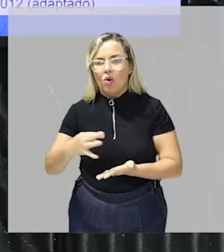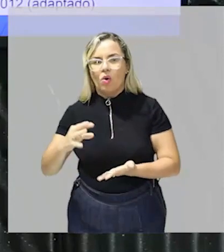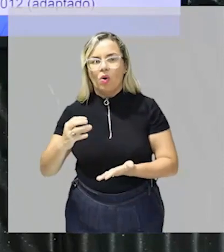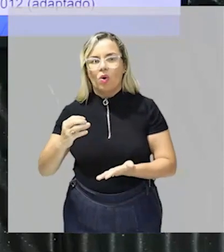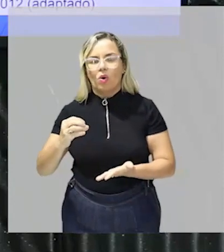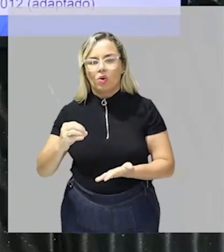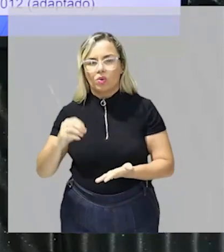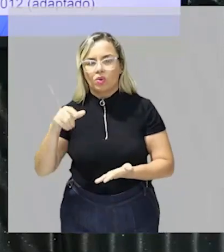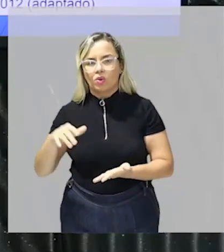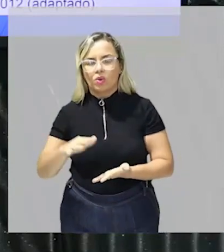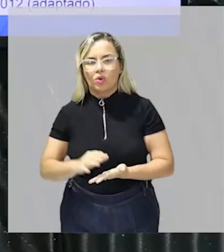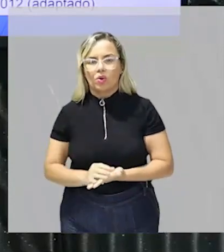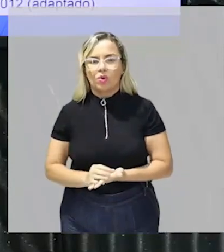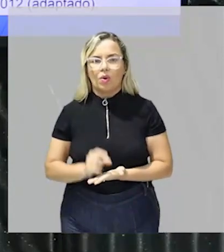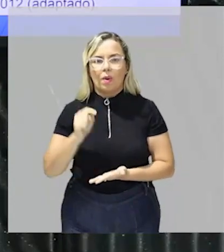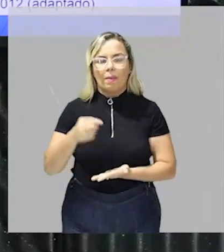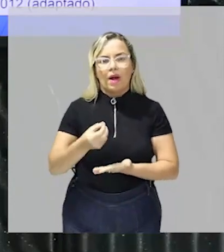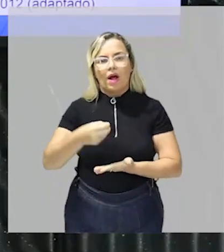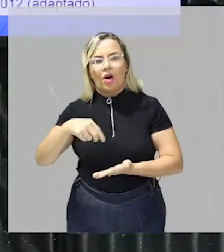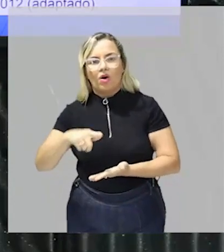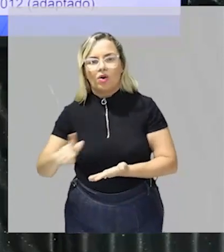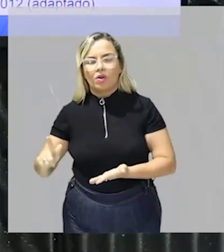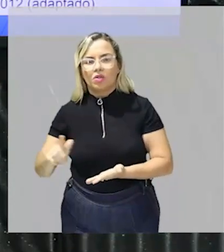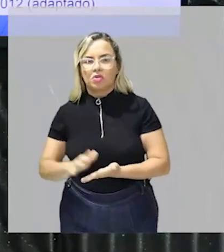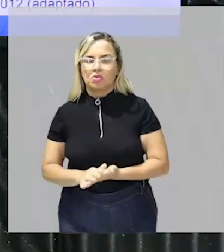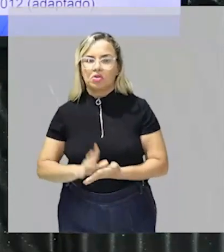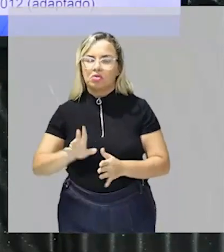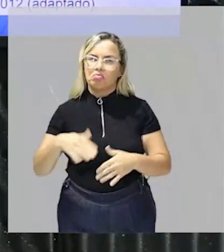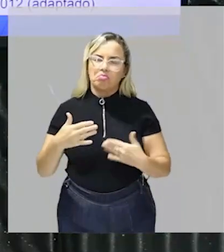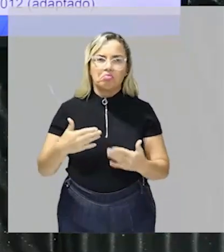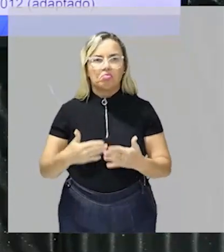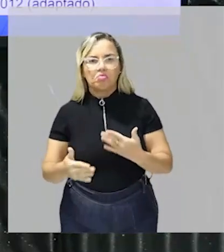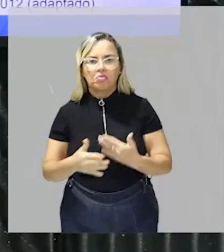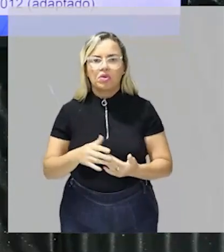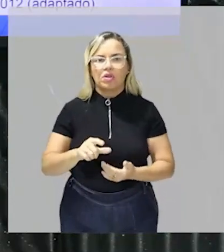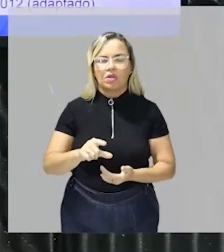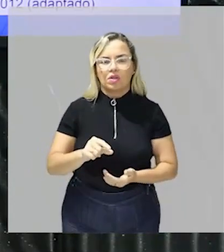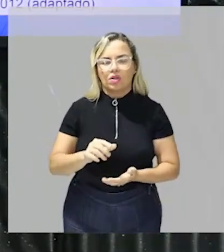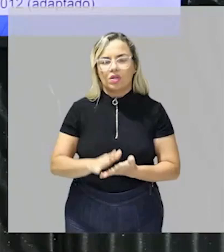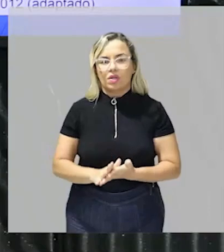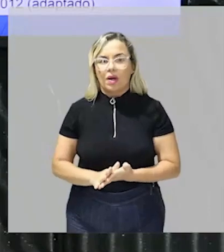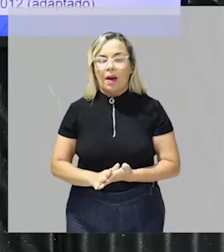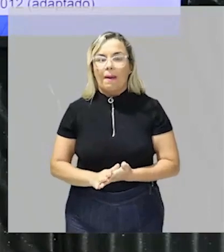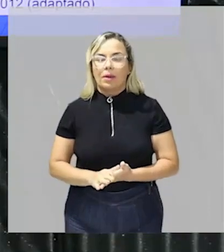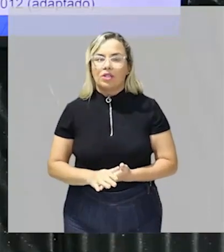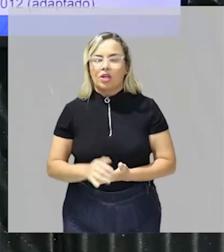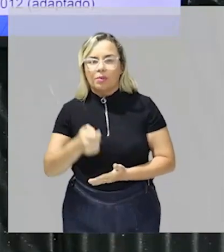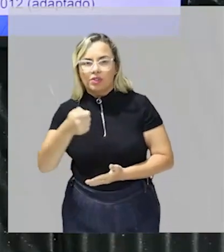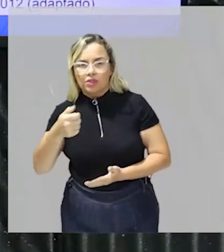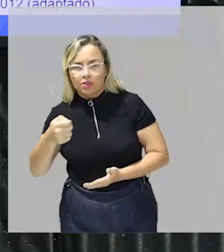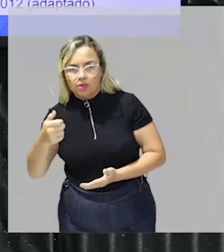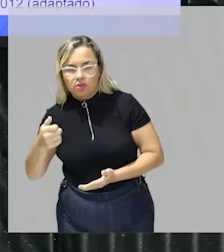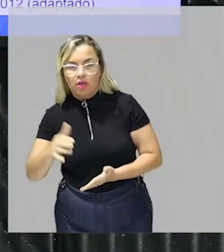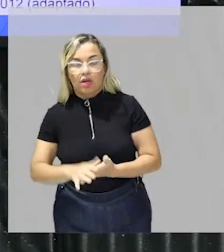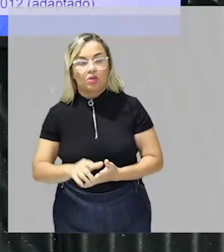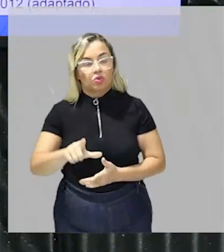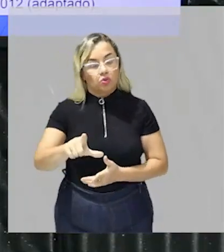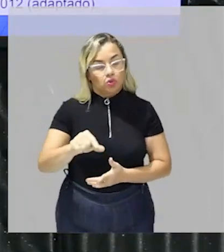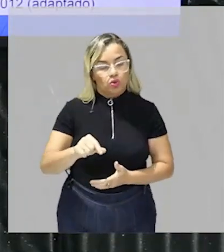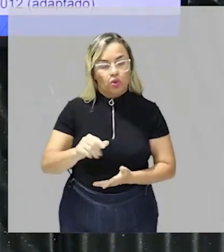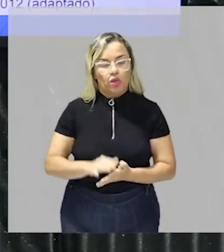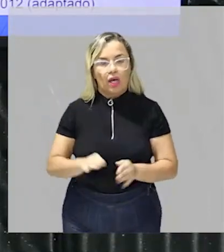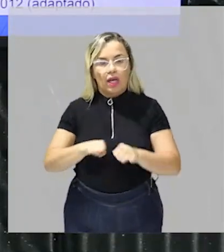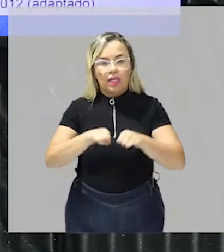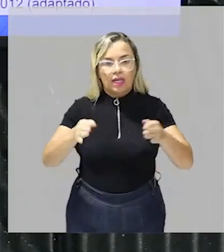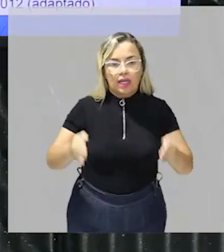ou não né geralmente são centavos quando não tem troco ou mesmo quando tem mais centavos tá é uma opção sua no caixa